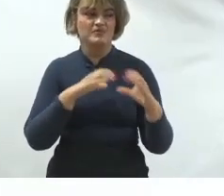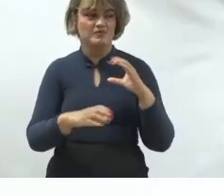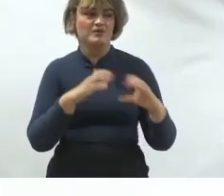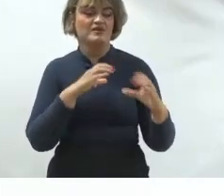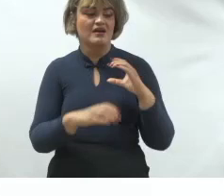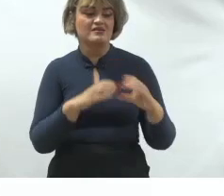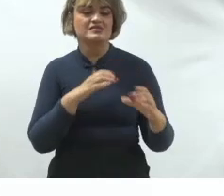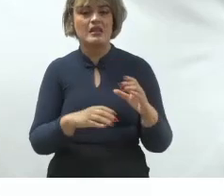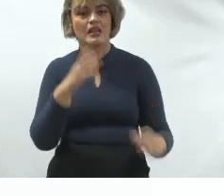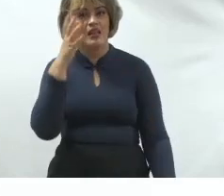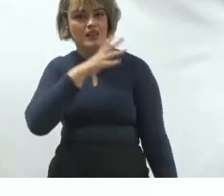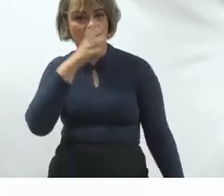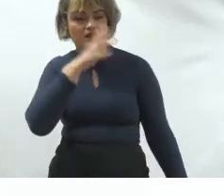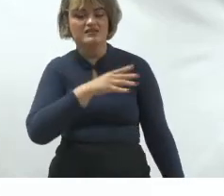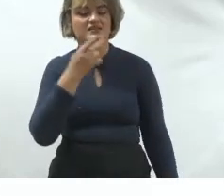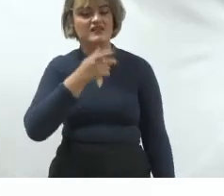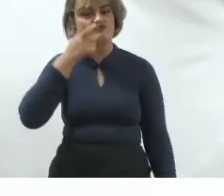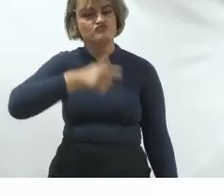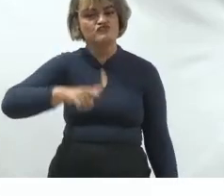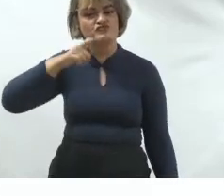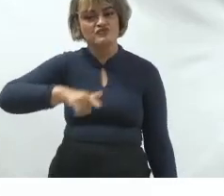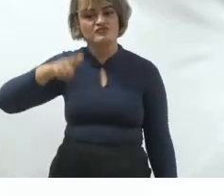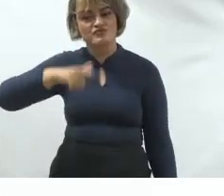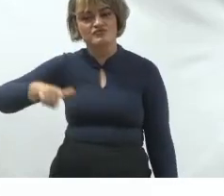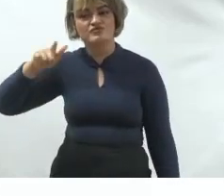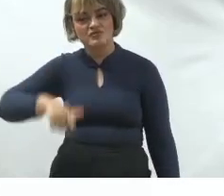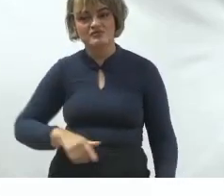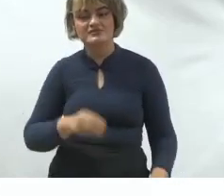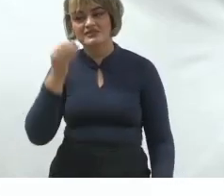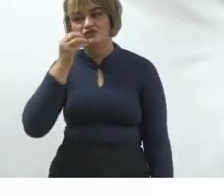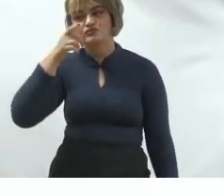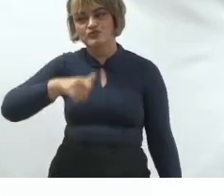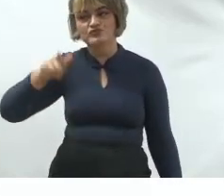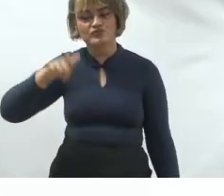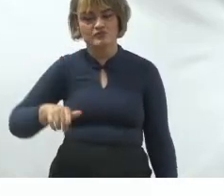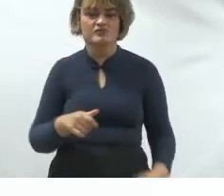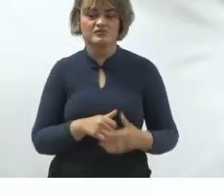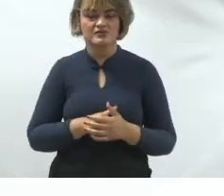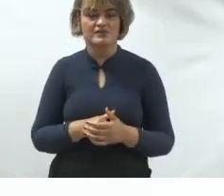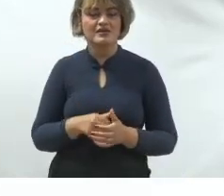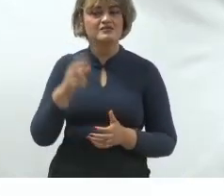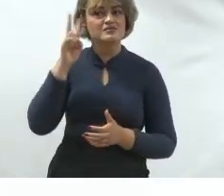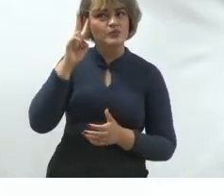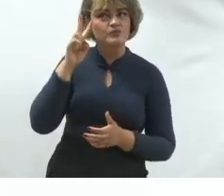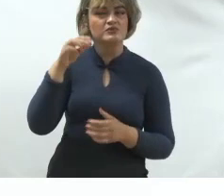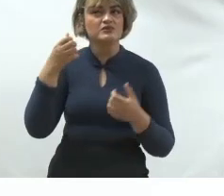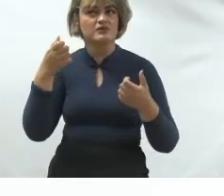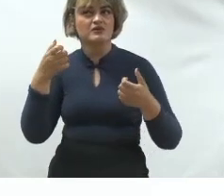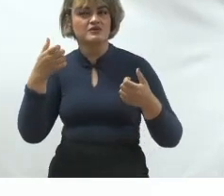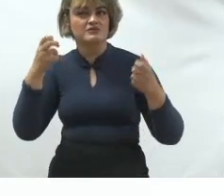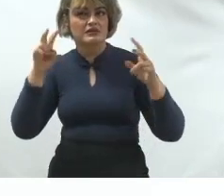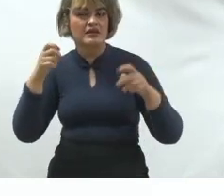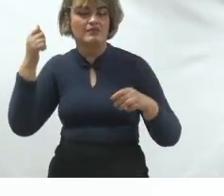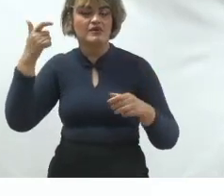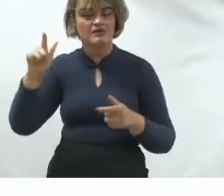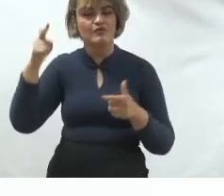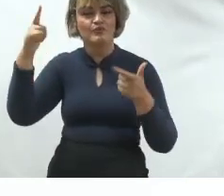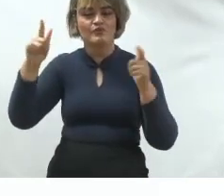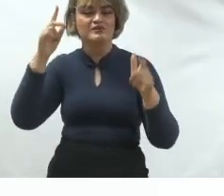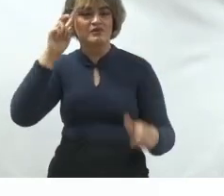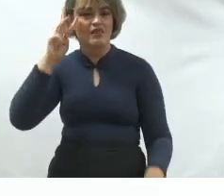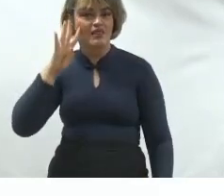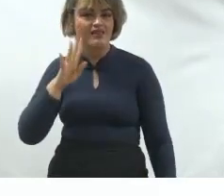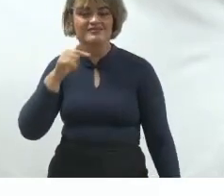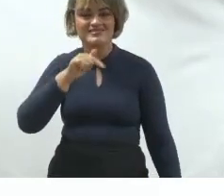É persistência e repetição. Vamos voltar de novo para a nossa escolinha, segunda-feira um assunto, terça-feira outro, quarta-feira outro, quinta-feira outro, vocês